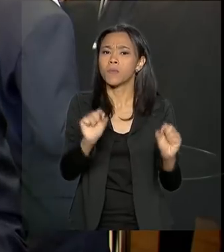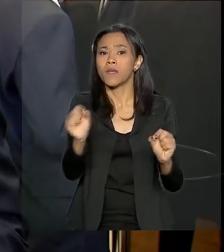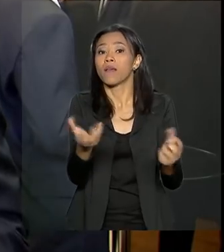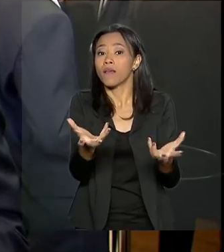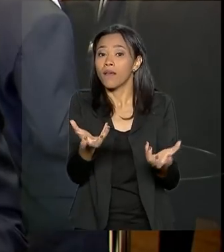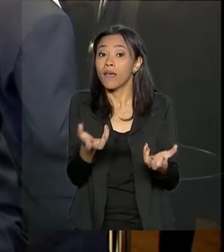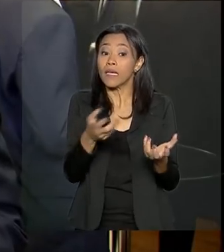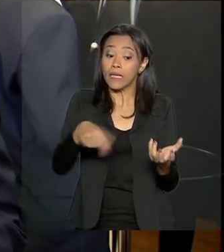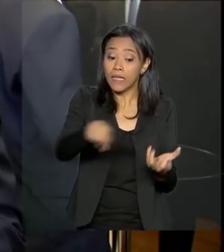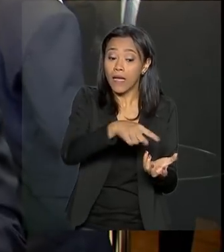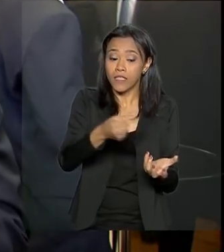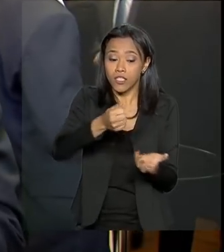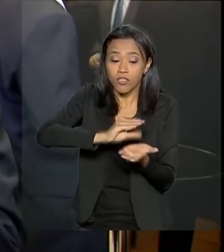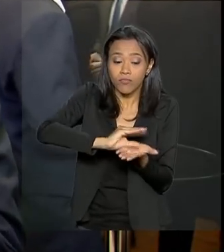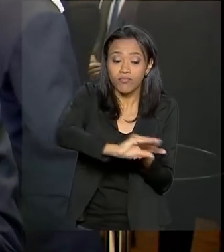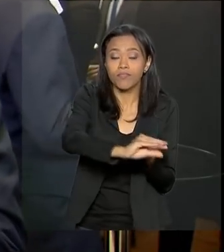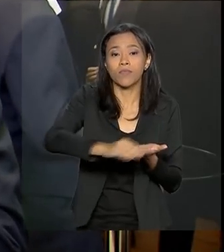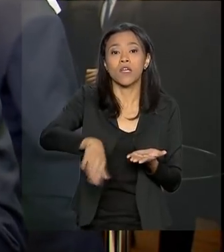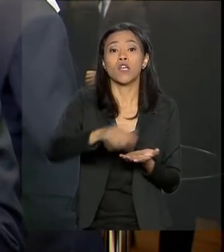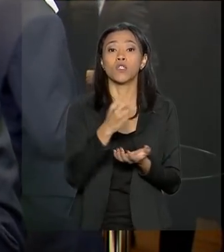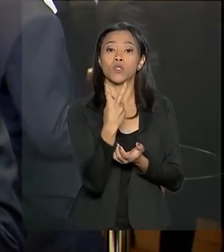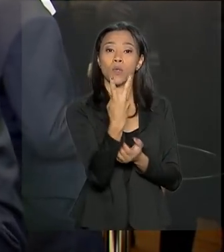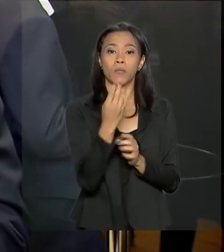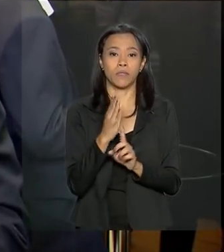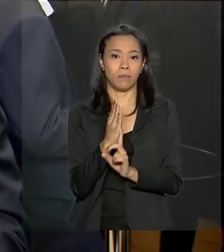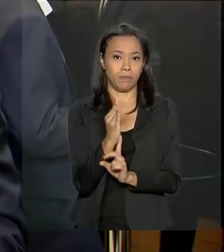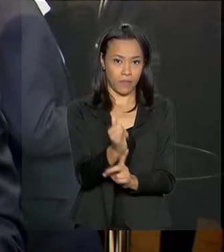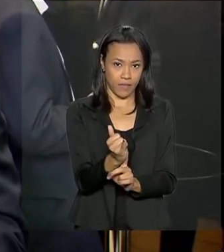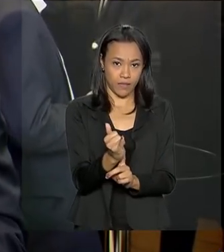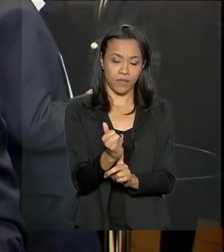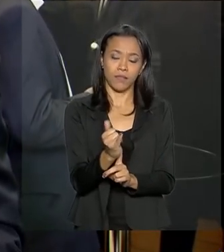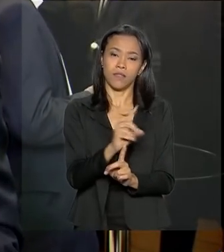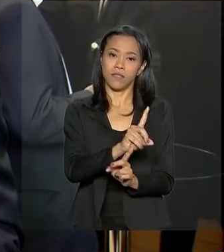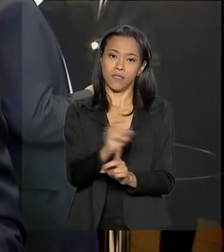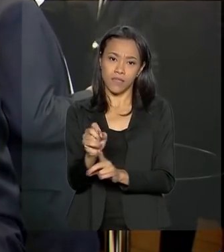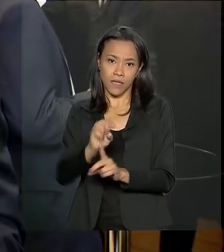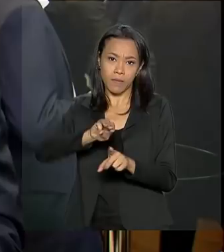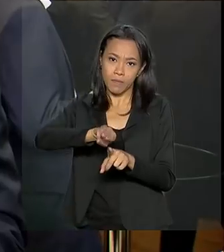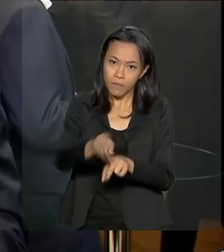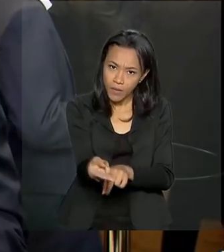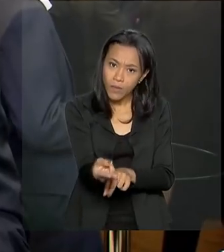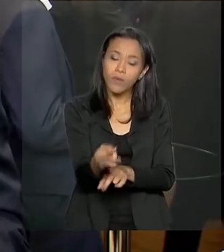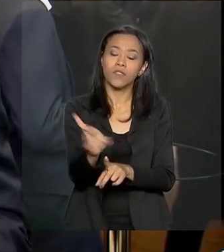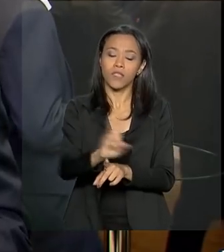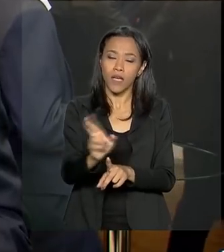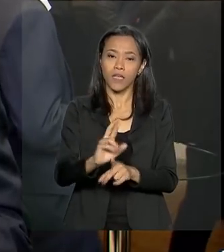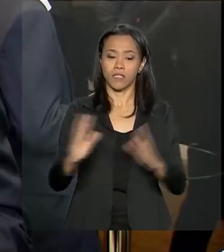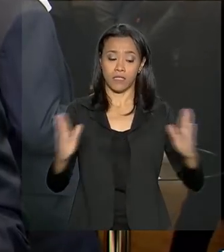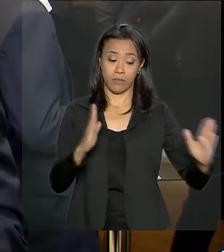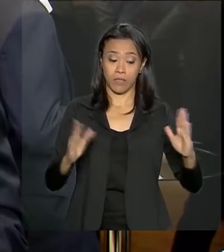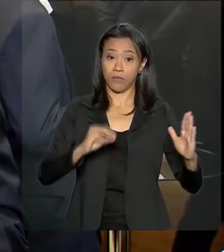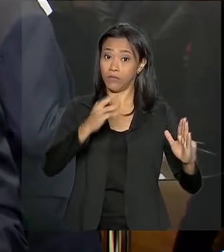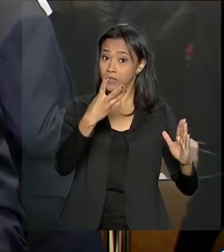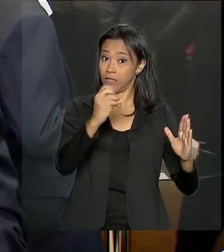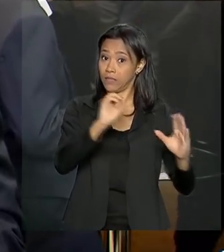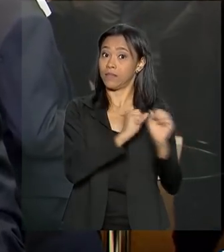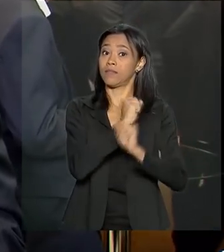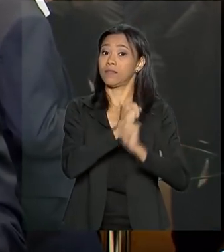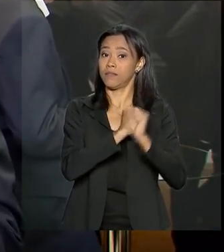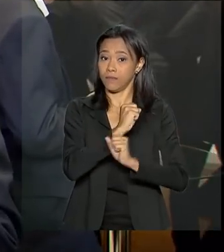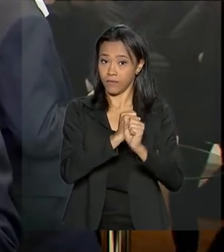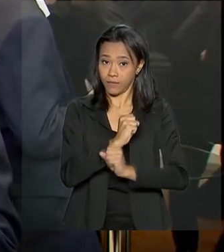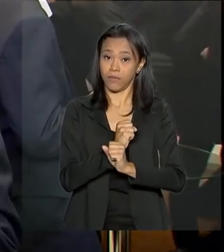investimentos da ordem de R$,1 bilhões ao longo desse período, sendo que nos